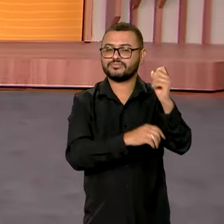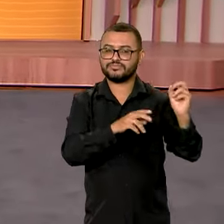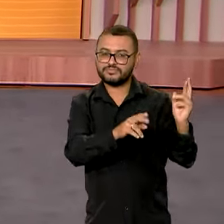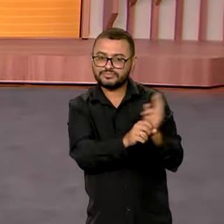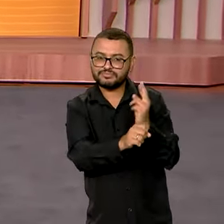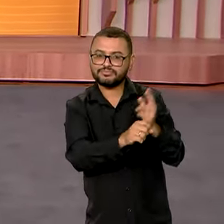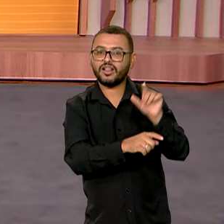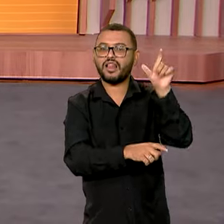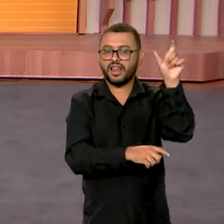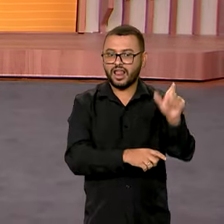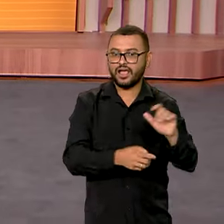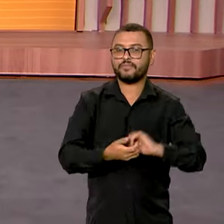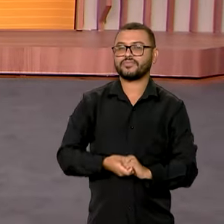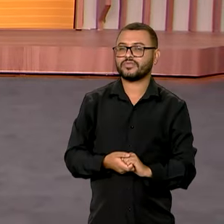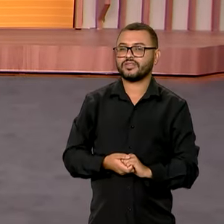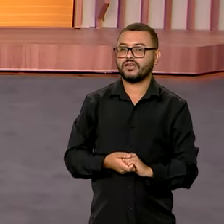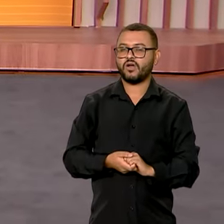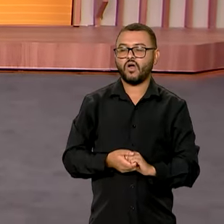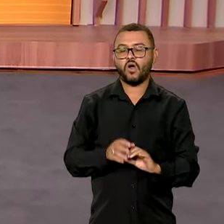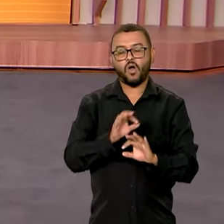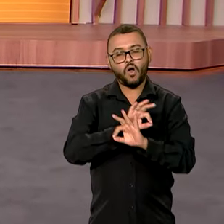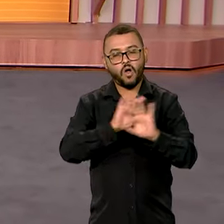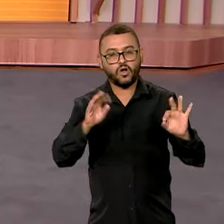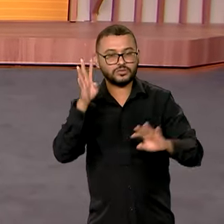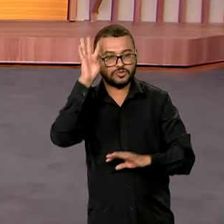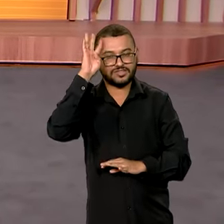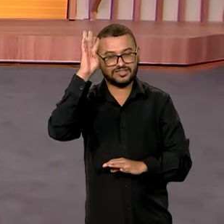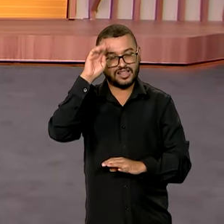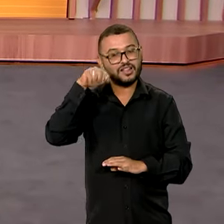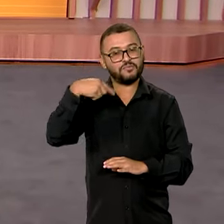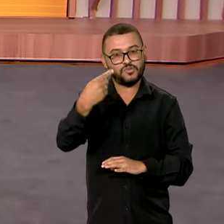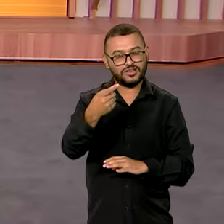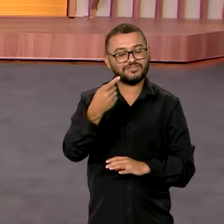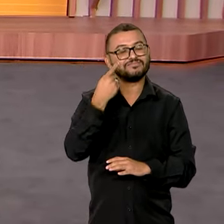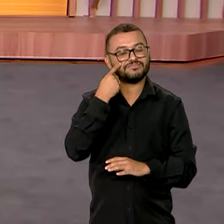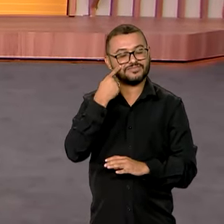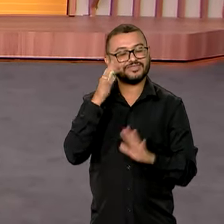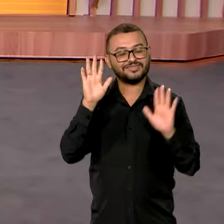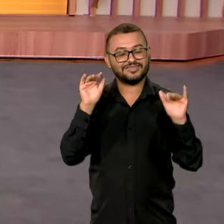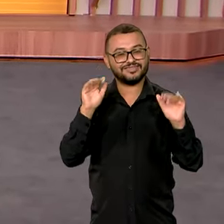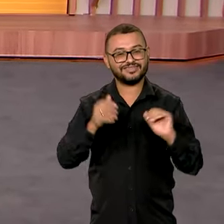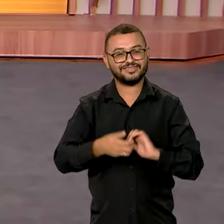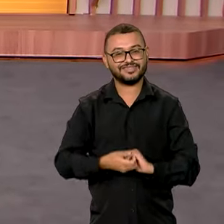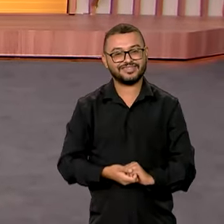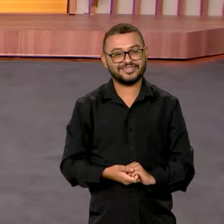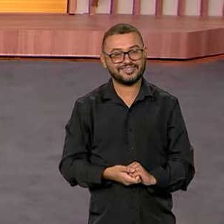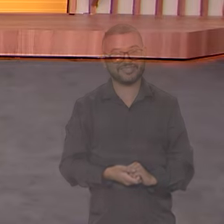reconstrução do Rio Grande do Sul. Uma ótima quarta-feira. A gente se vê daqui a pouco. Tchauzinho.